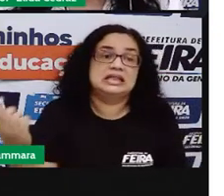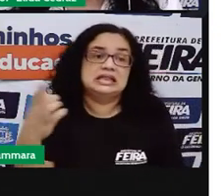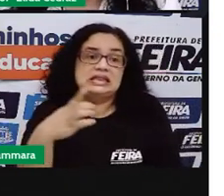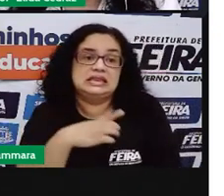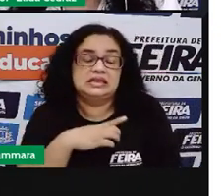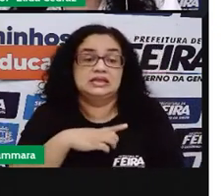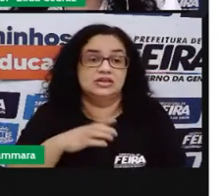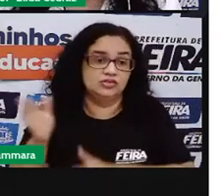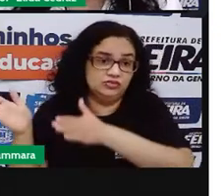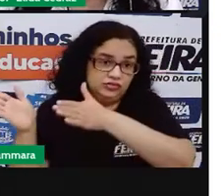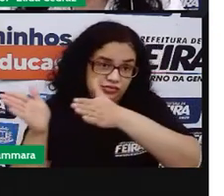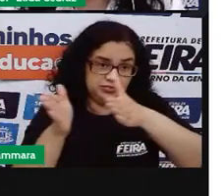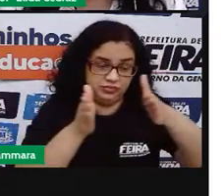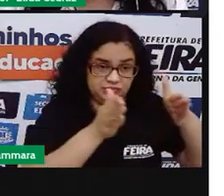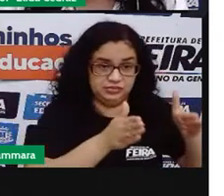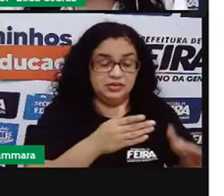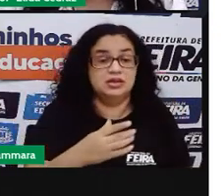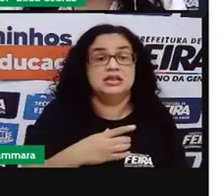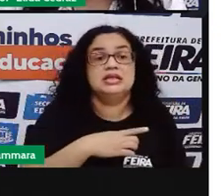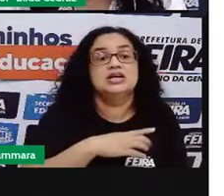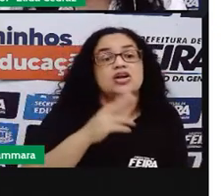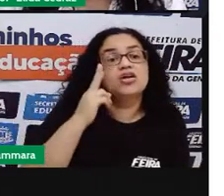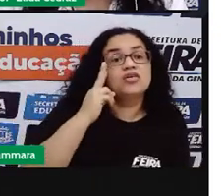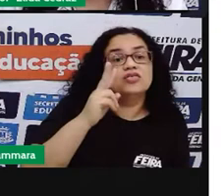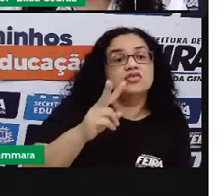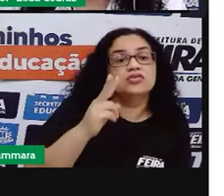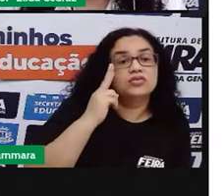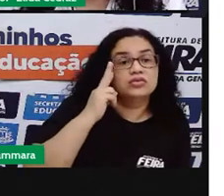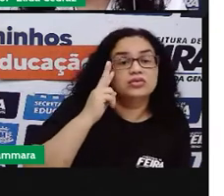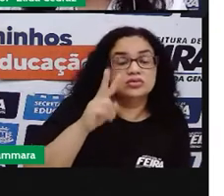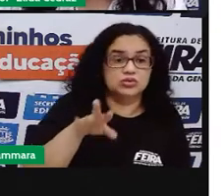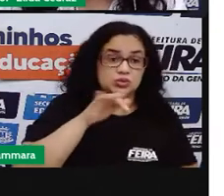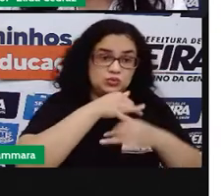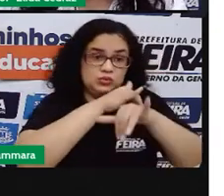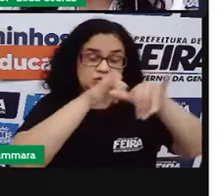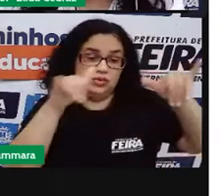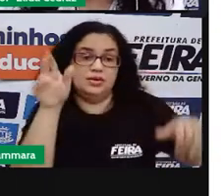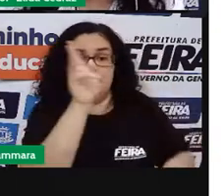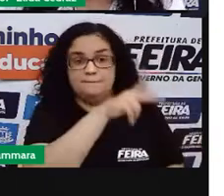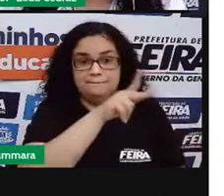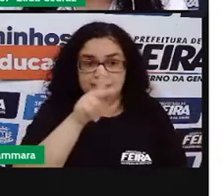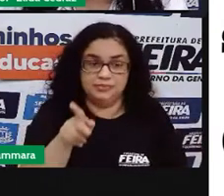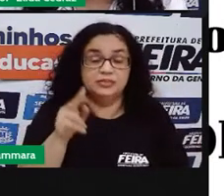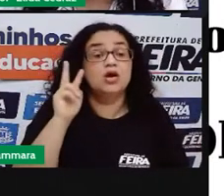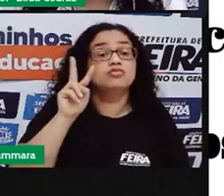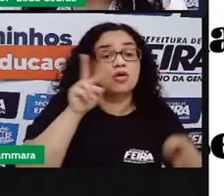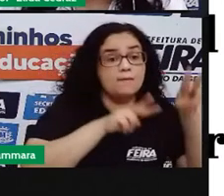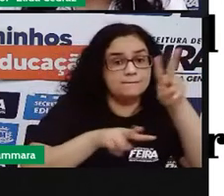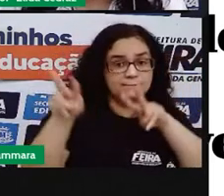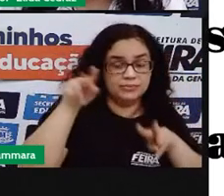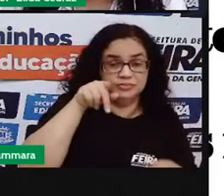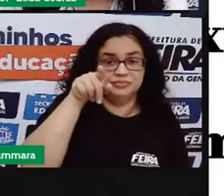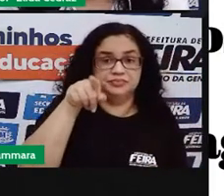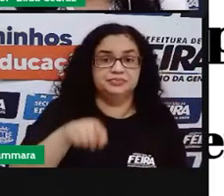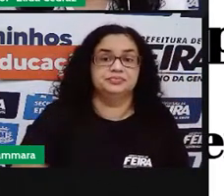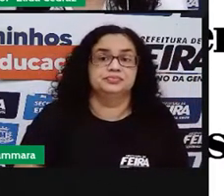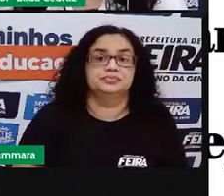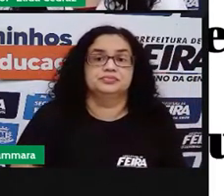evoluíram. E a gente vai ver isso nesses anúncios que a Pro trouxe aqui. Observem as imagens.